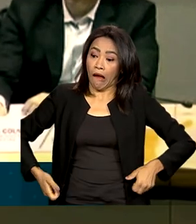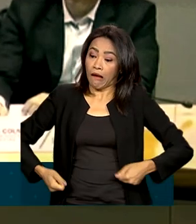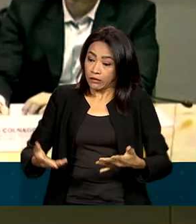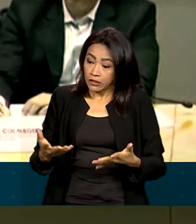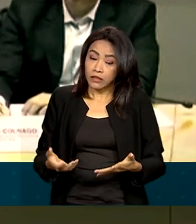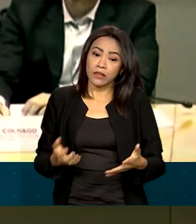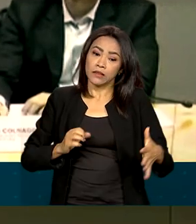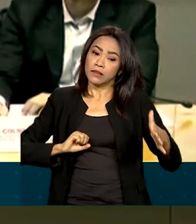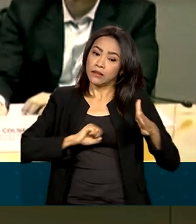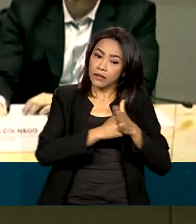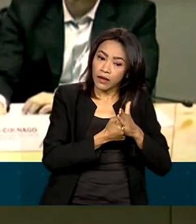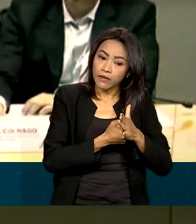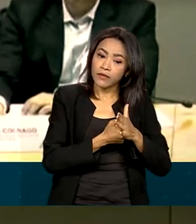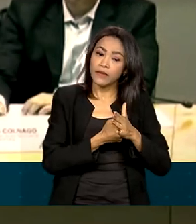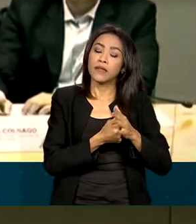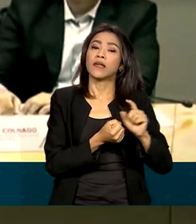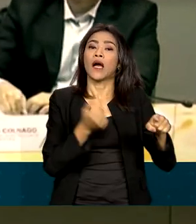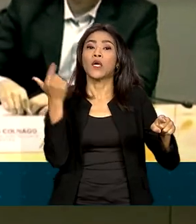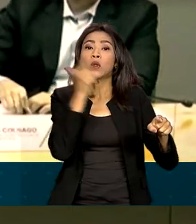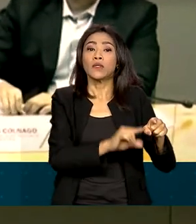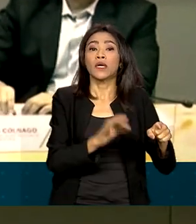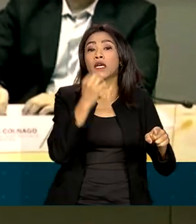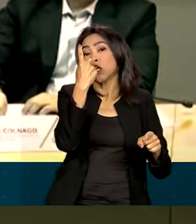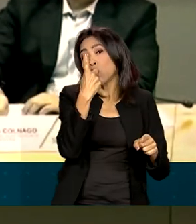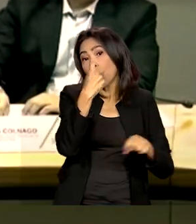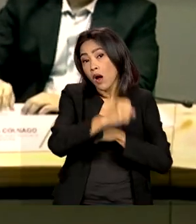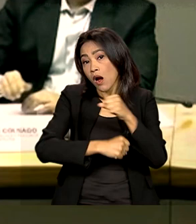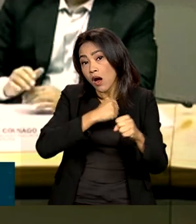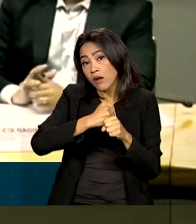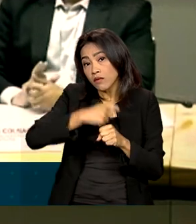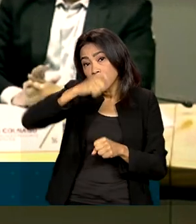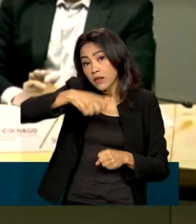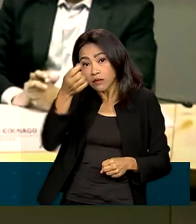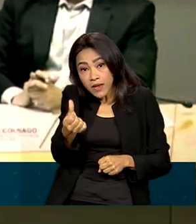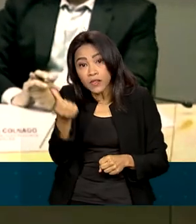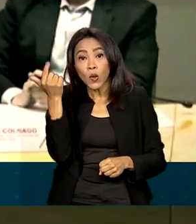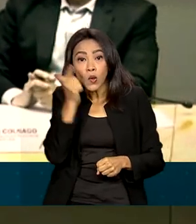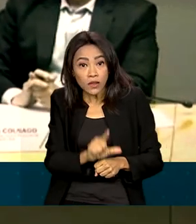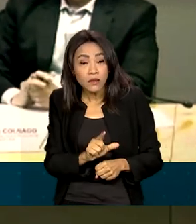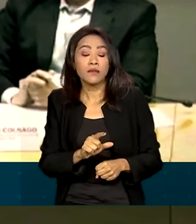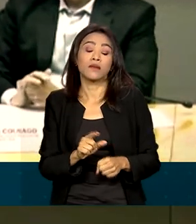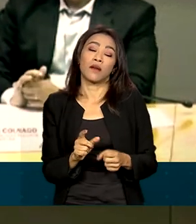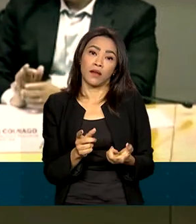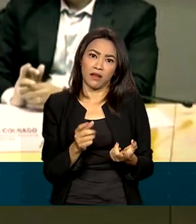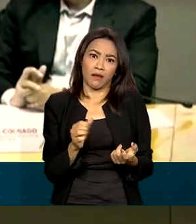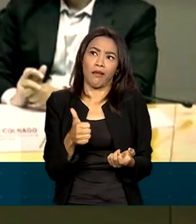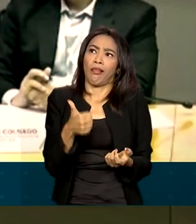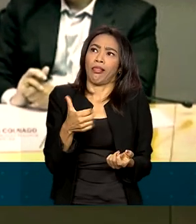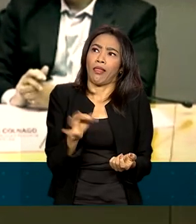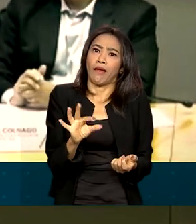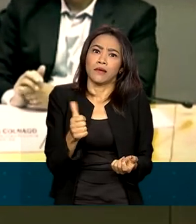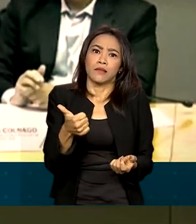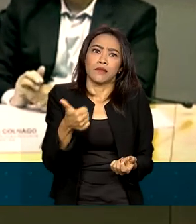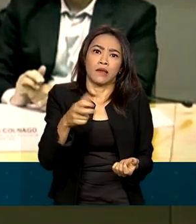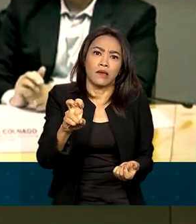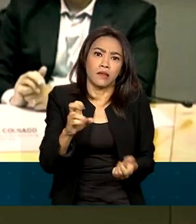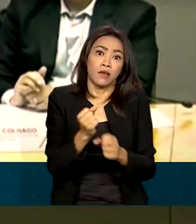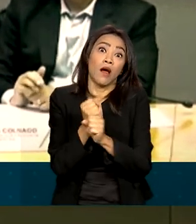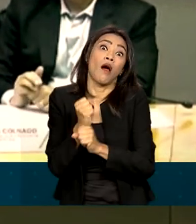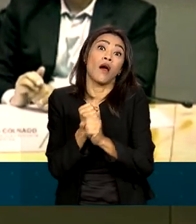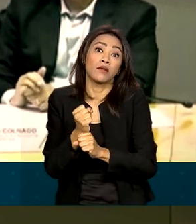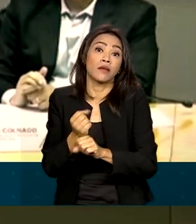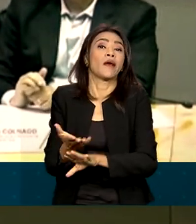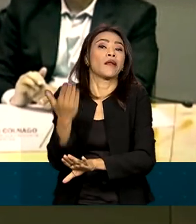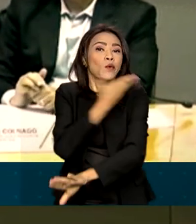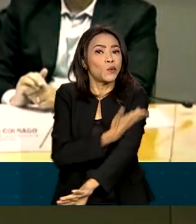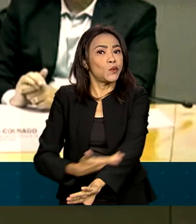gastos dois anos, ela sai de crise fiscal em um ano e meio. Ou seja, nenhuma crise fiscal dura mais 10, 15 anos, como é hábito no Brasil.